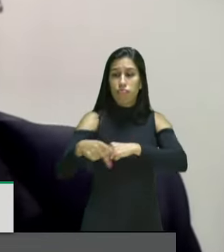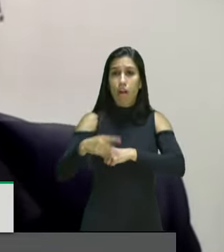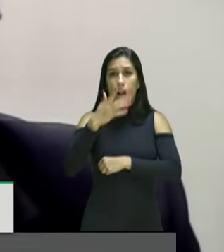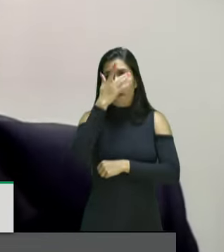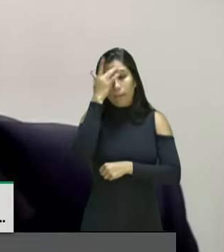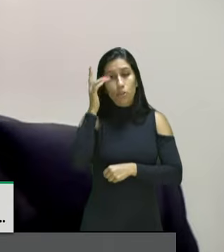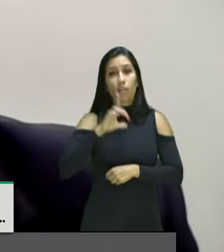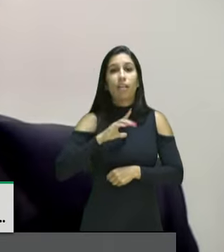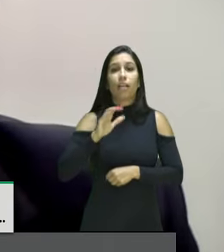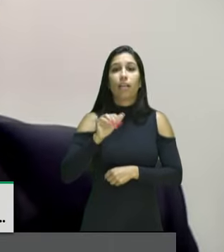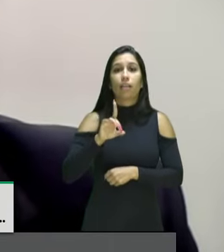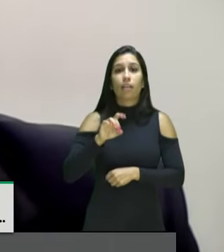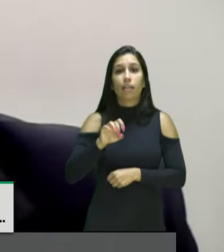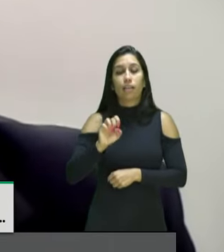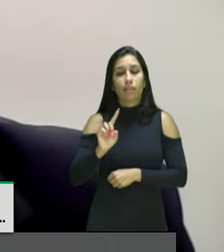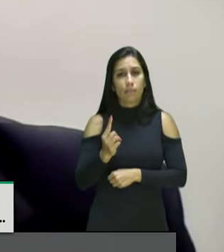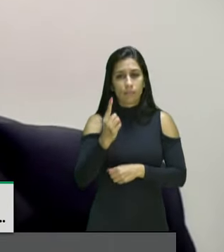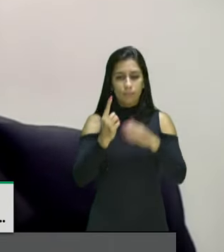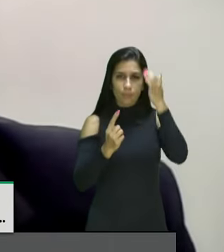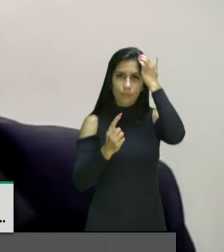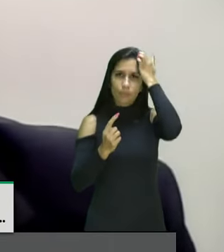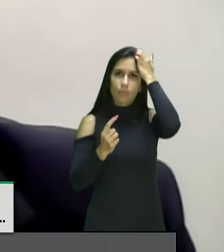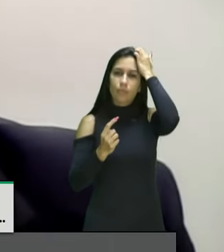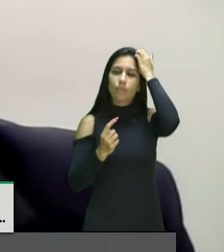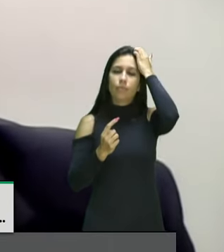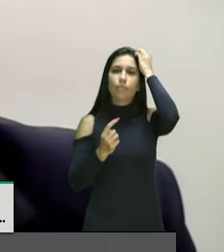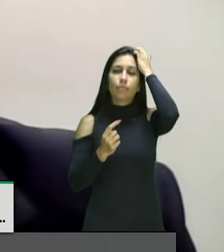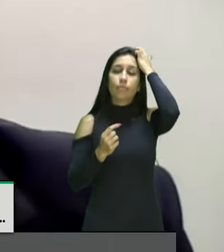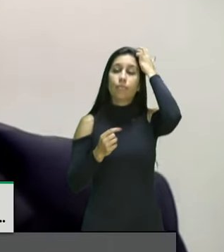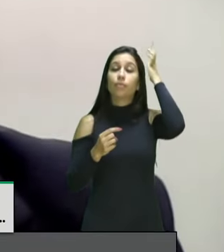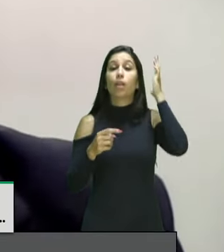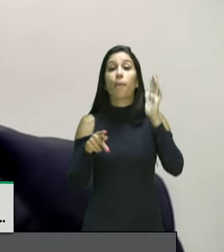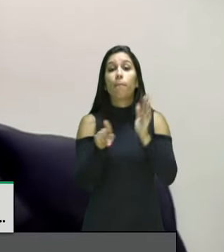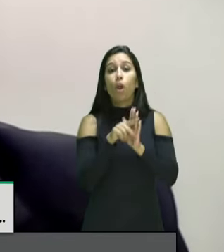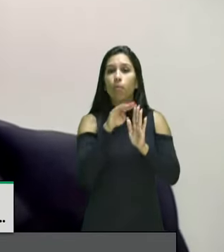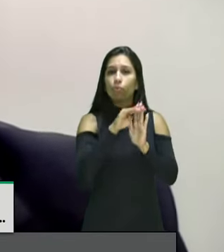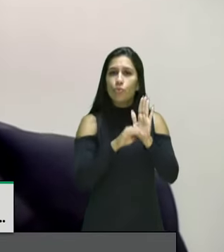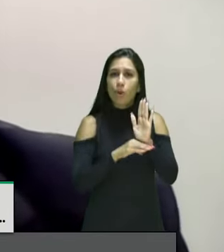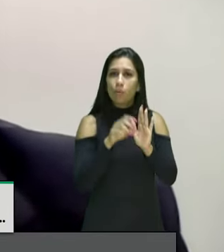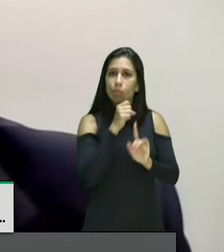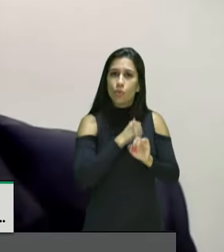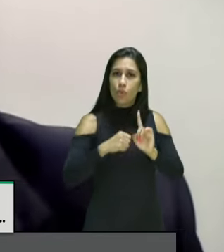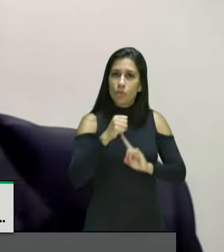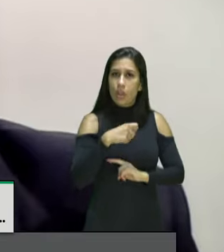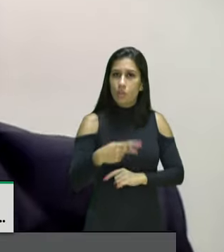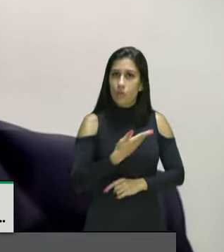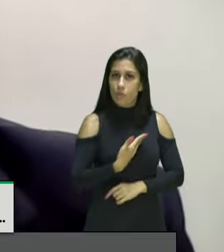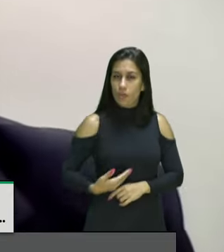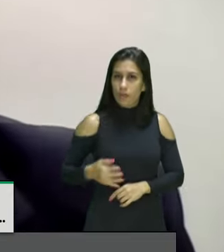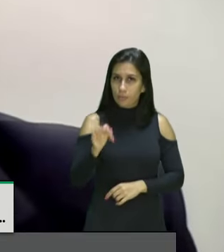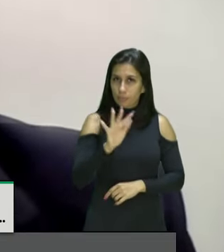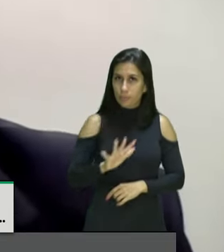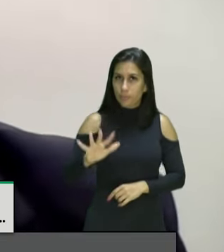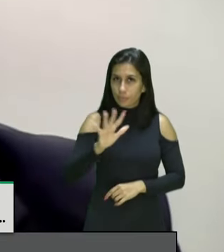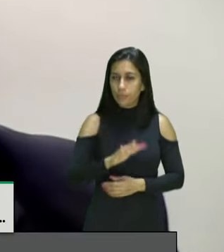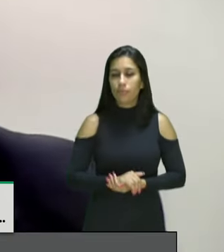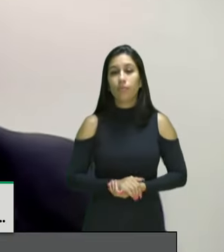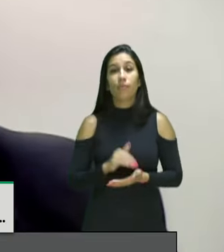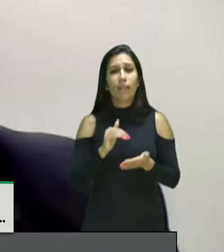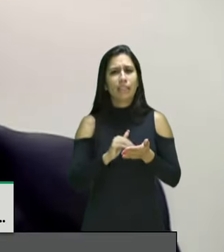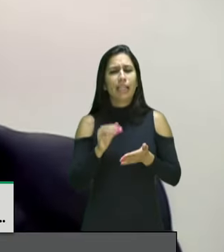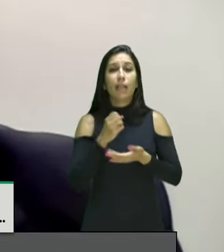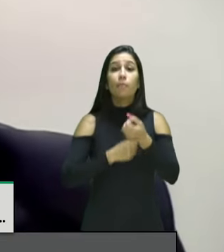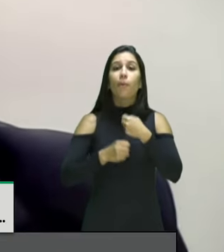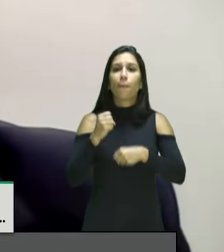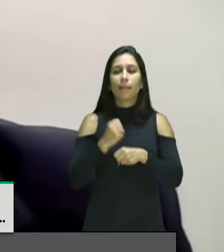Cadastro Único, para programas sociais do governo federal. Por meio dos parceiros do programa, em setembro de 2020,